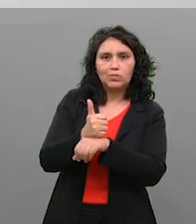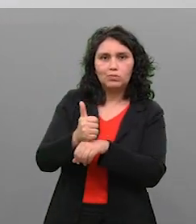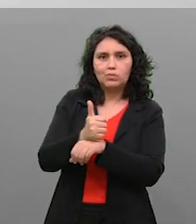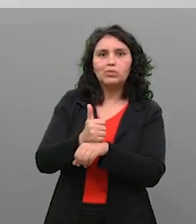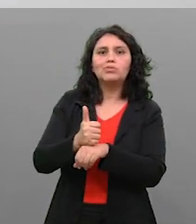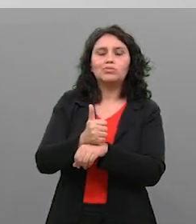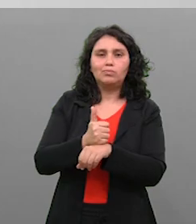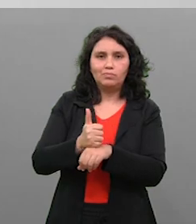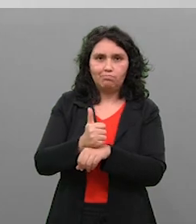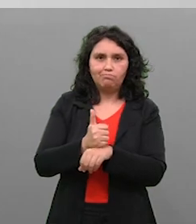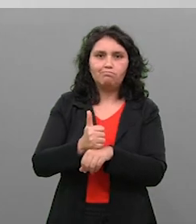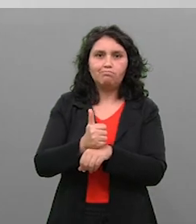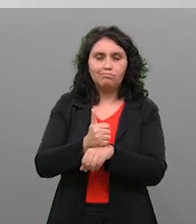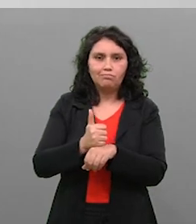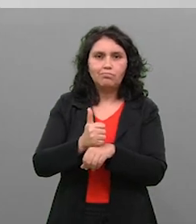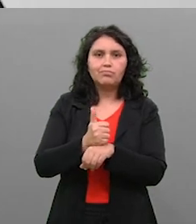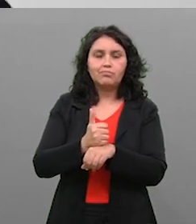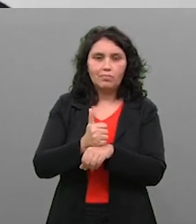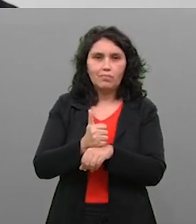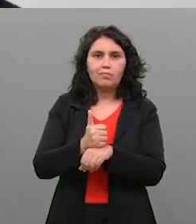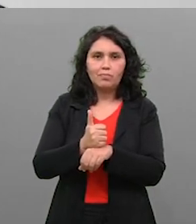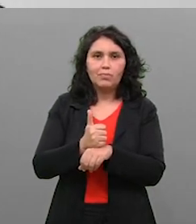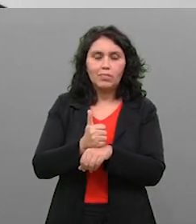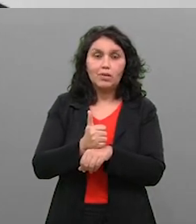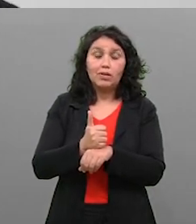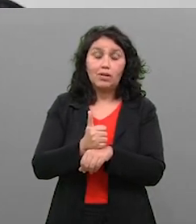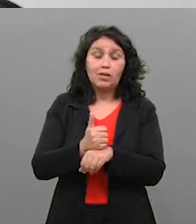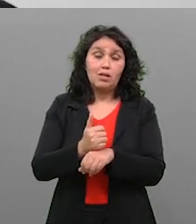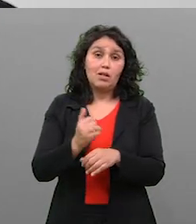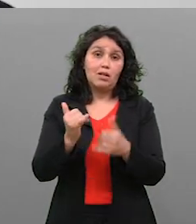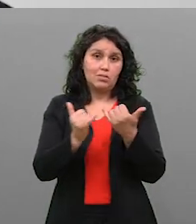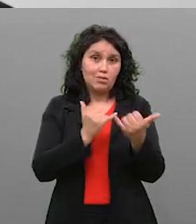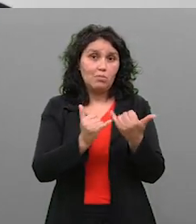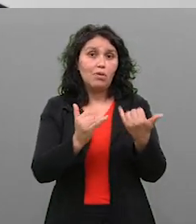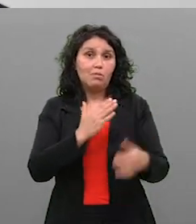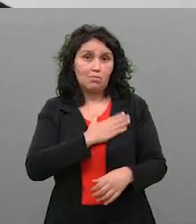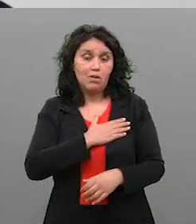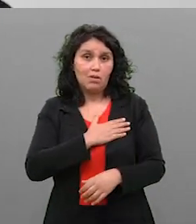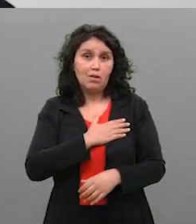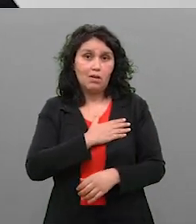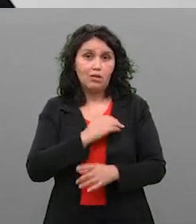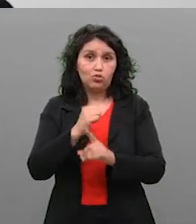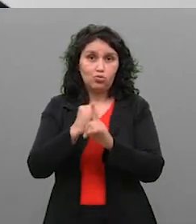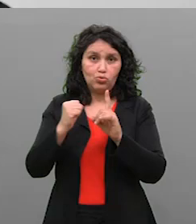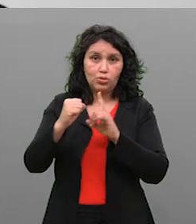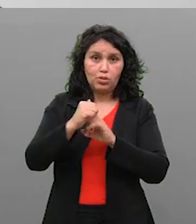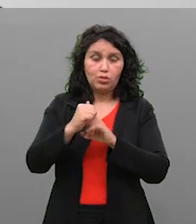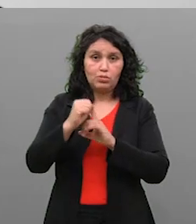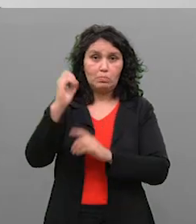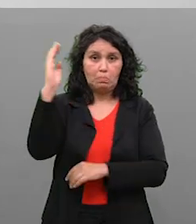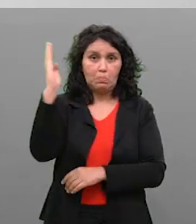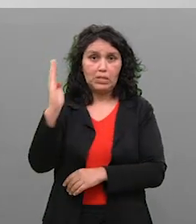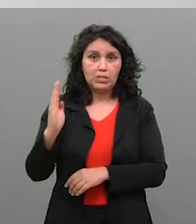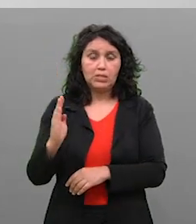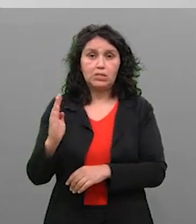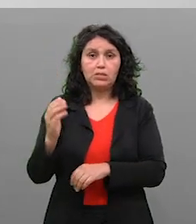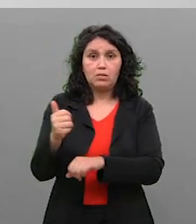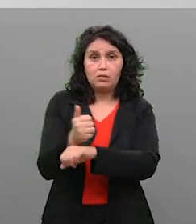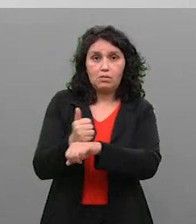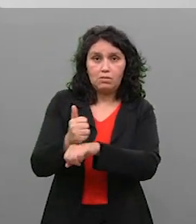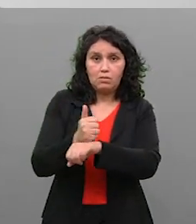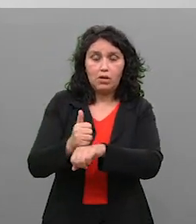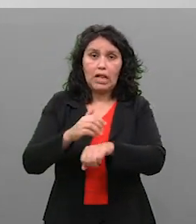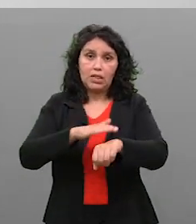profissional. E aí, fica complicado, porque não são todos, hoje em dia, por exemplo, a minha sociedade, que é a Sociedade